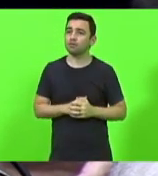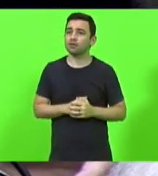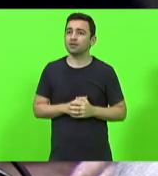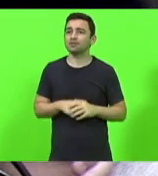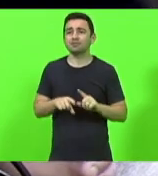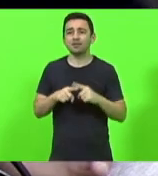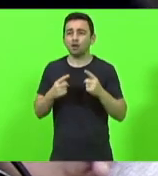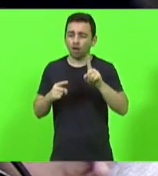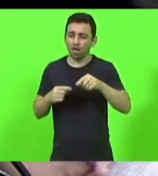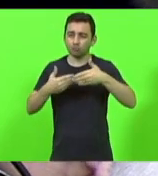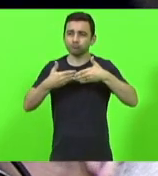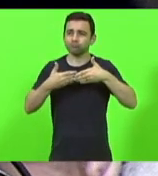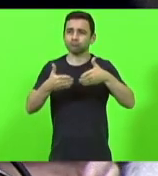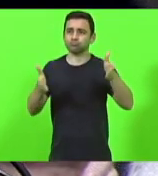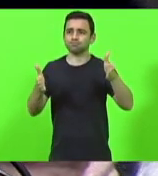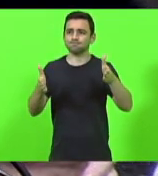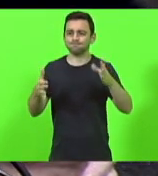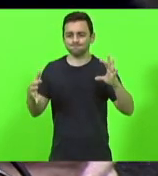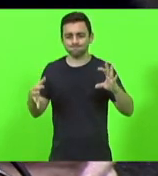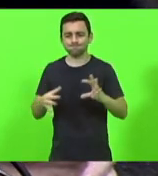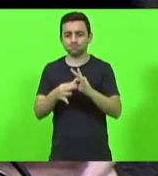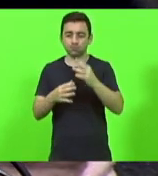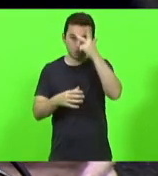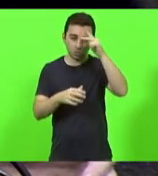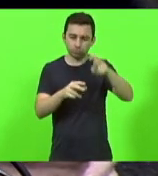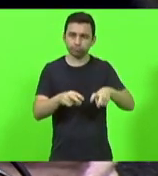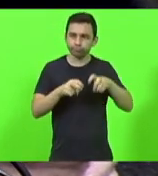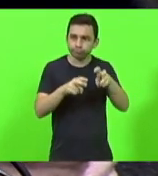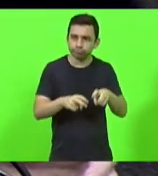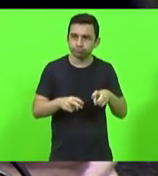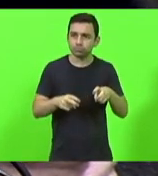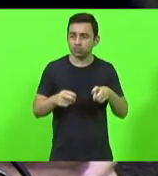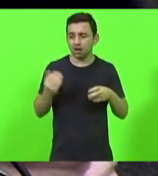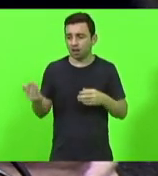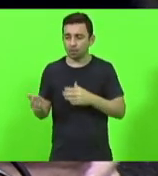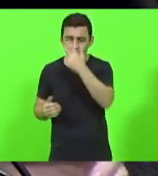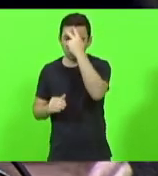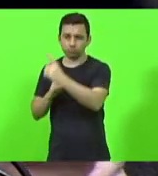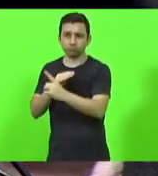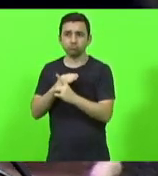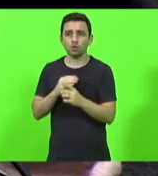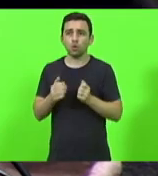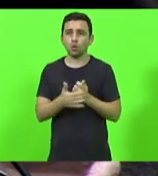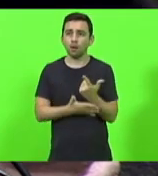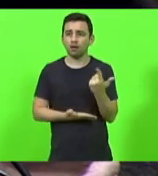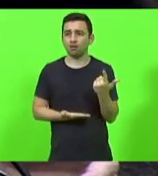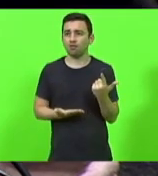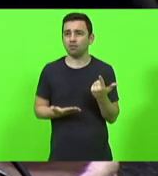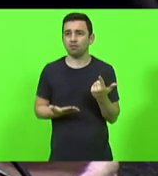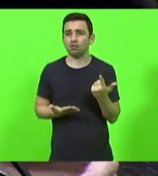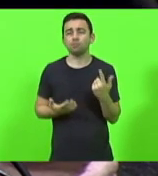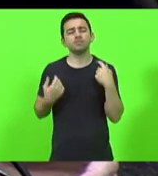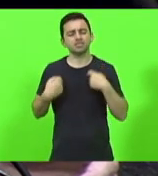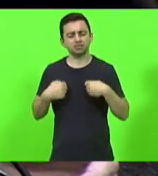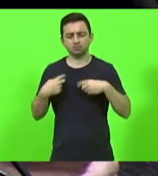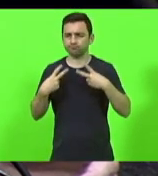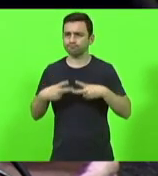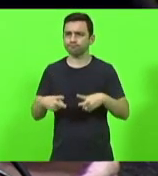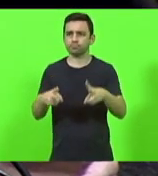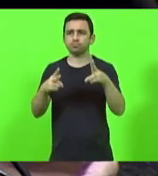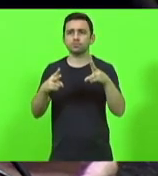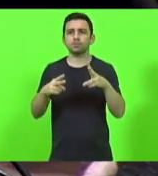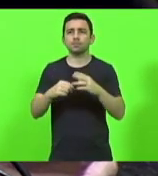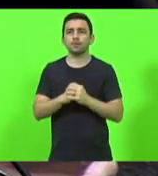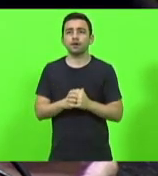aberta, é a ligação direta do homem do campo com o consumidor. Então esse equipamento ele tem que permanecer, ele tem que ser